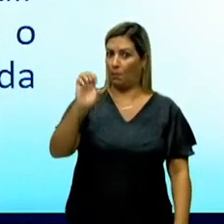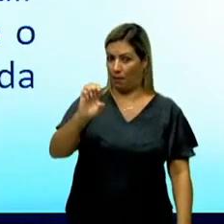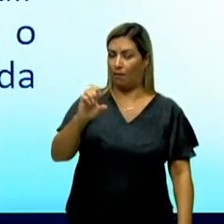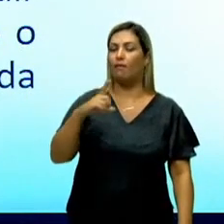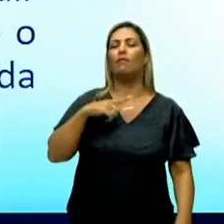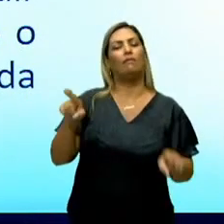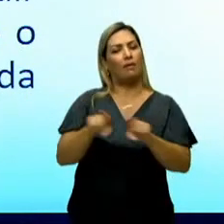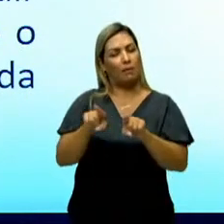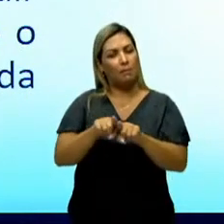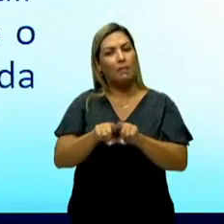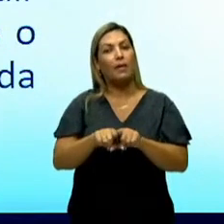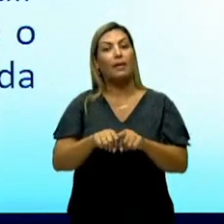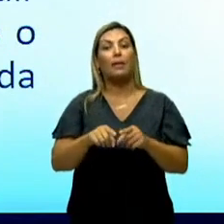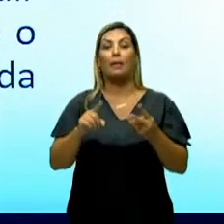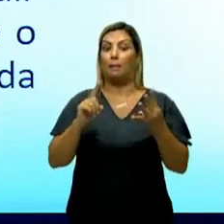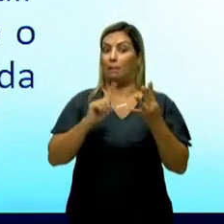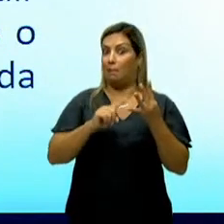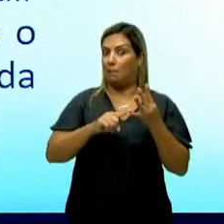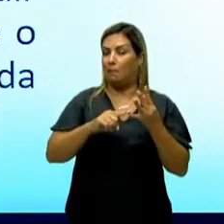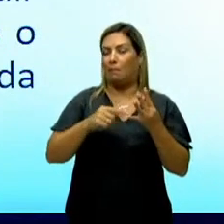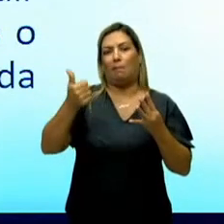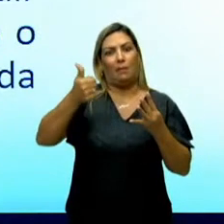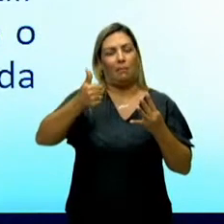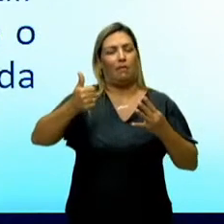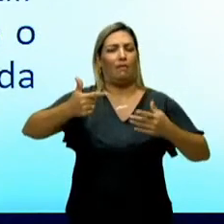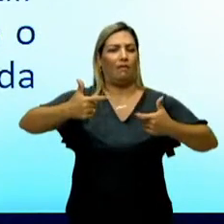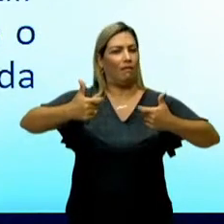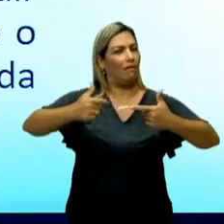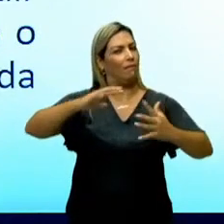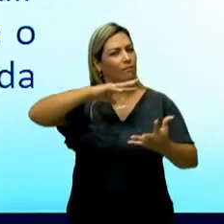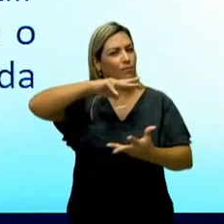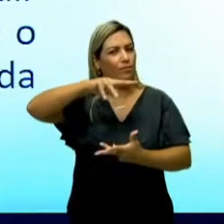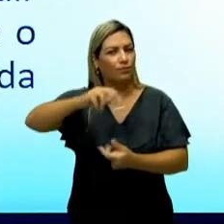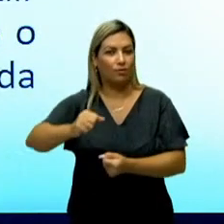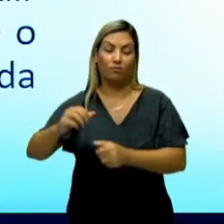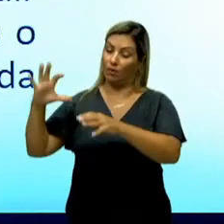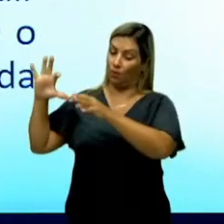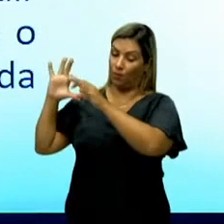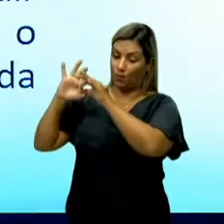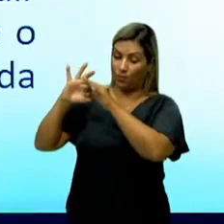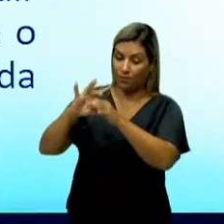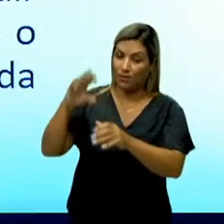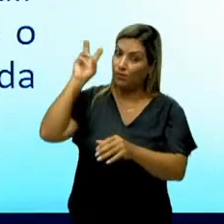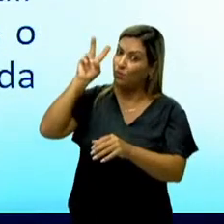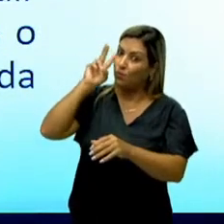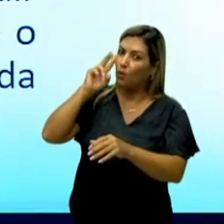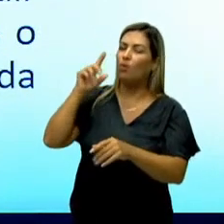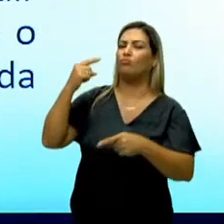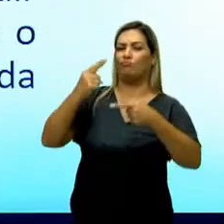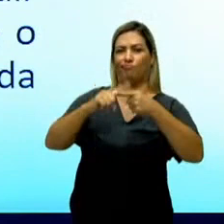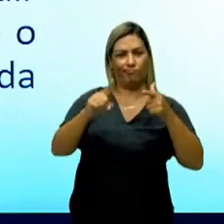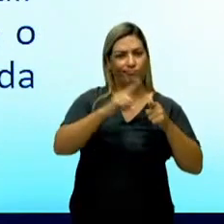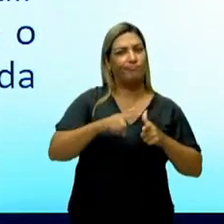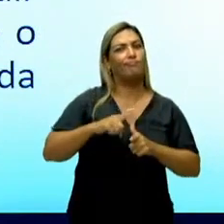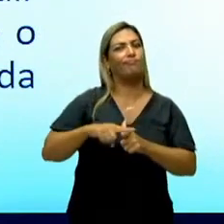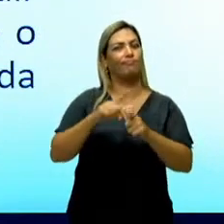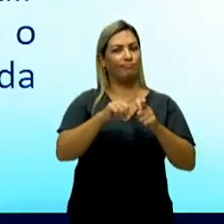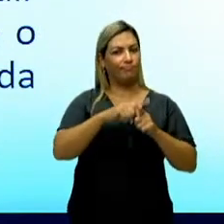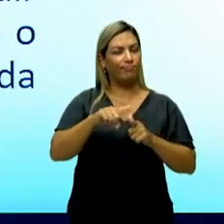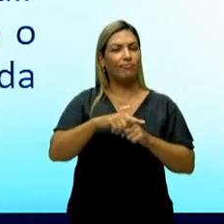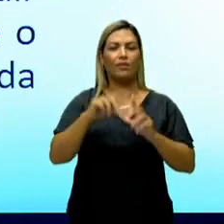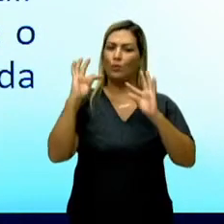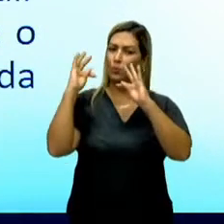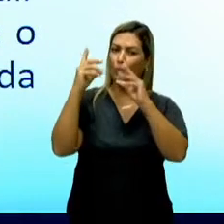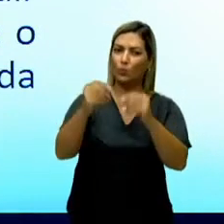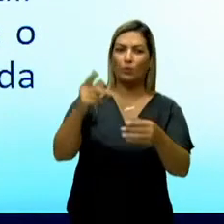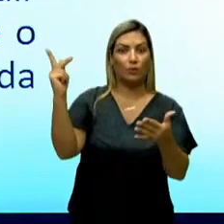vamos ter também a Primeira Guerra Mundial. Então, é um contexto histórico muito conturbado, onde tudo que